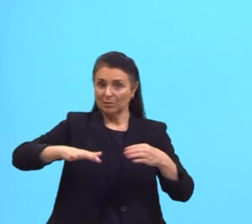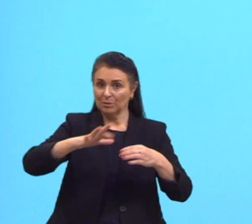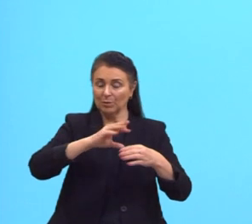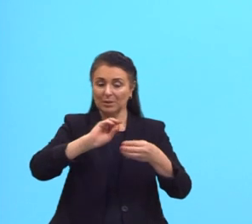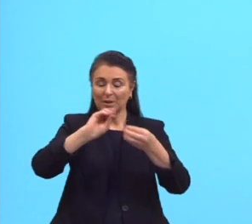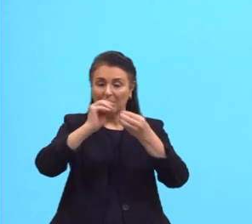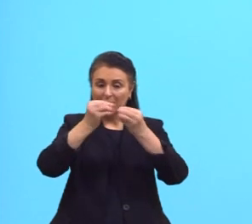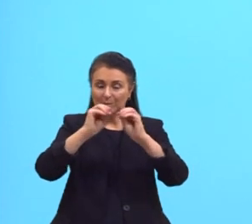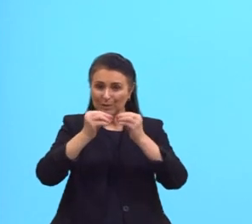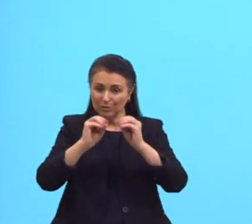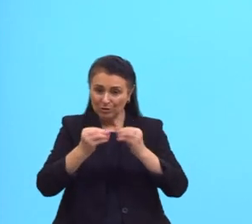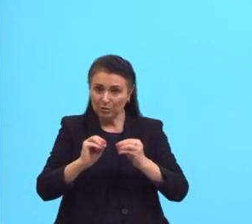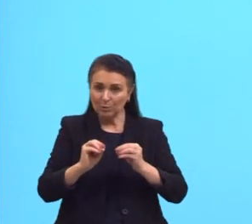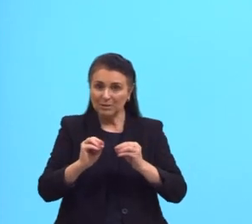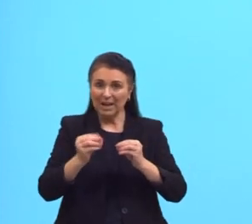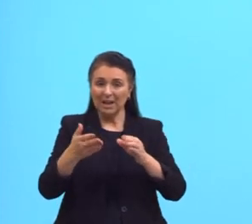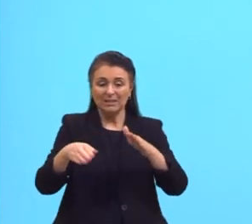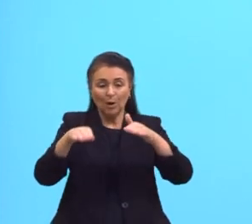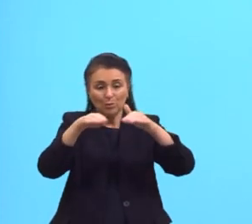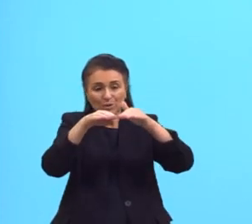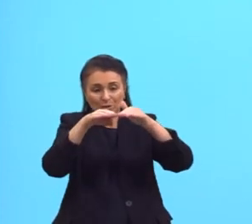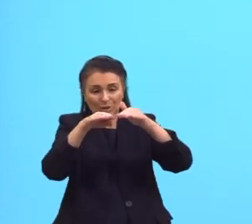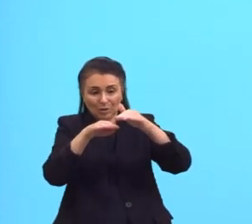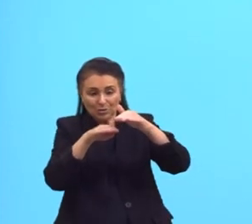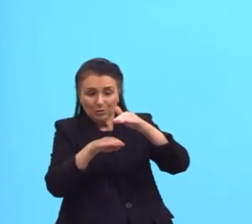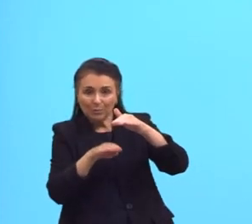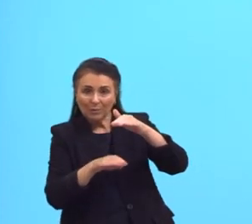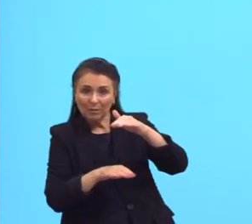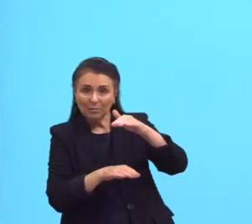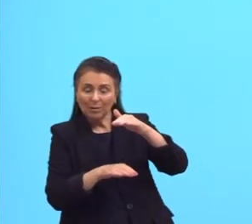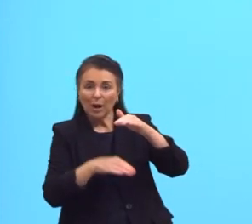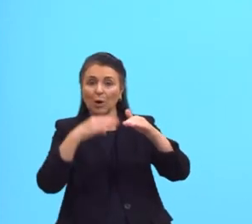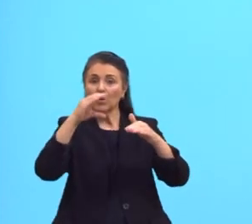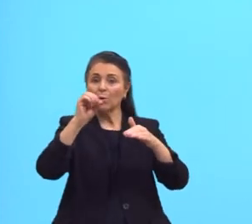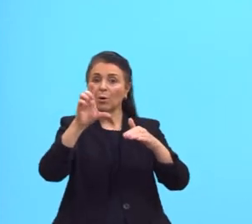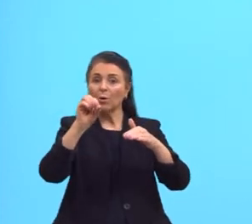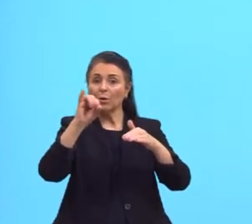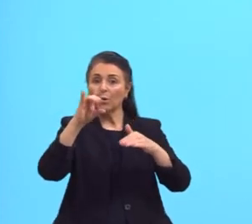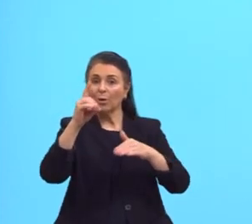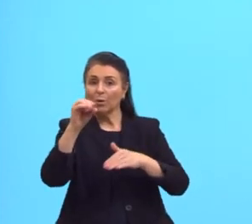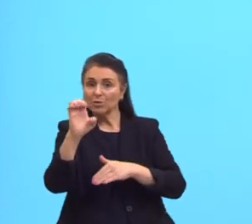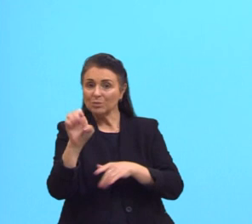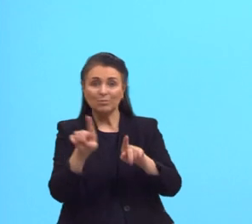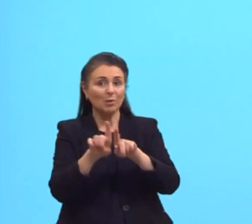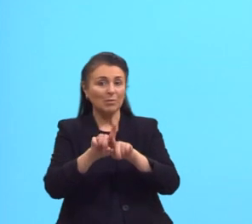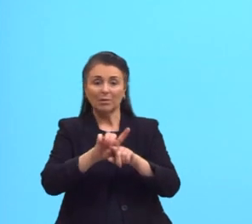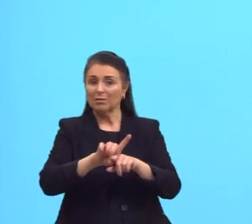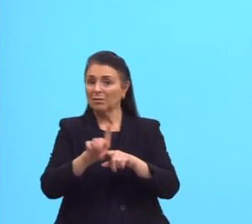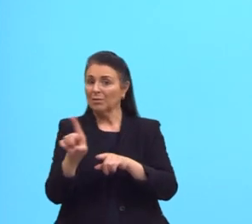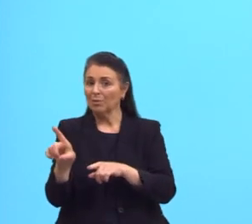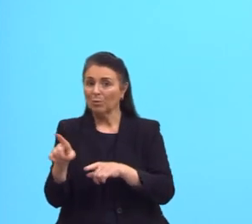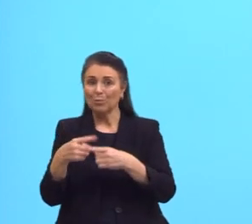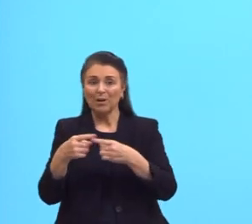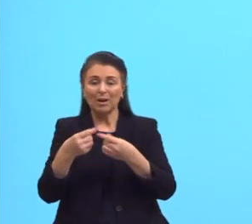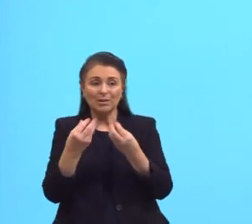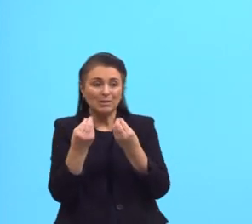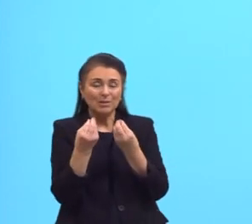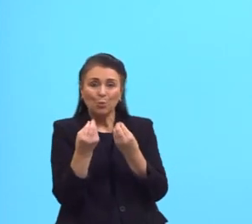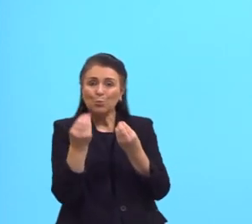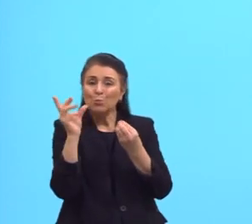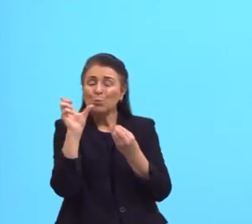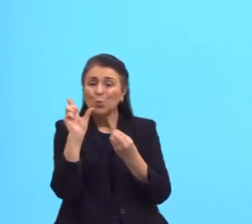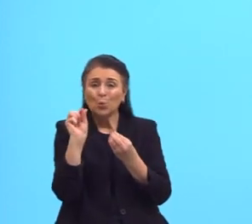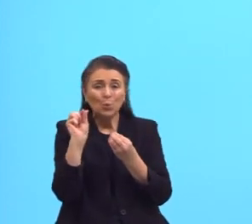partículas não sedimentam e nos coloides também não. Por quê? Elas não têm peso, elas não têm tamanho suficiente.